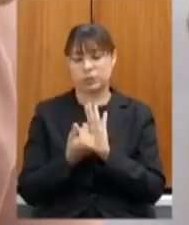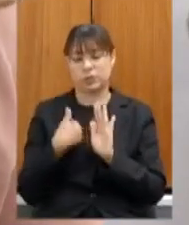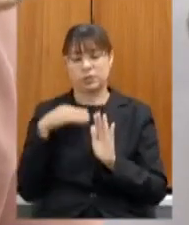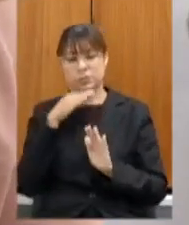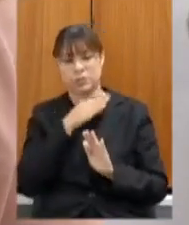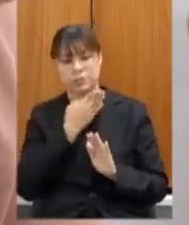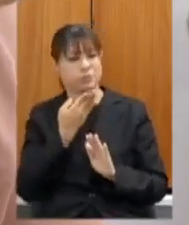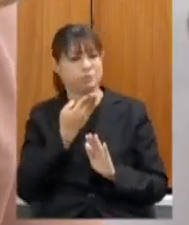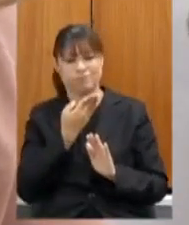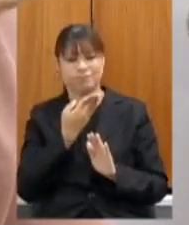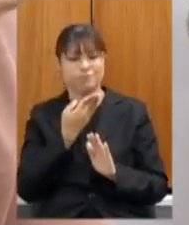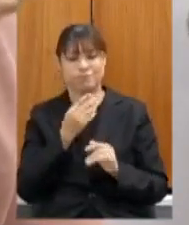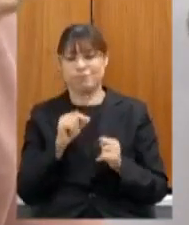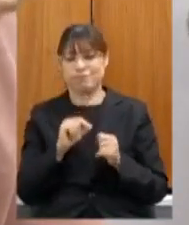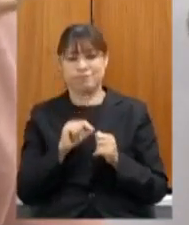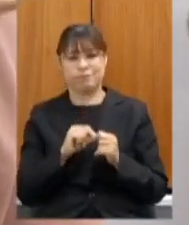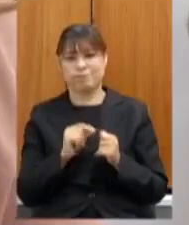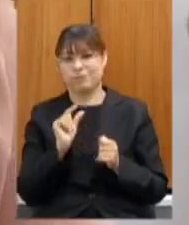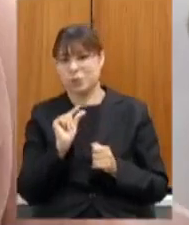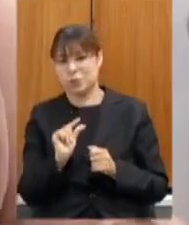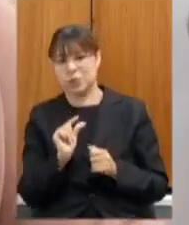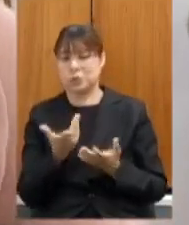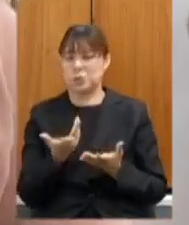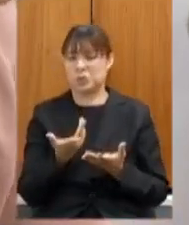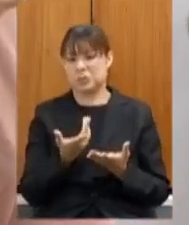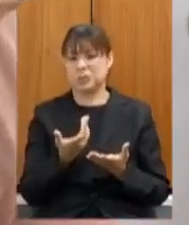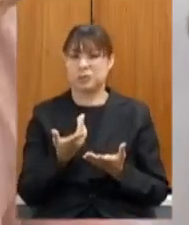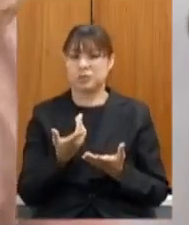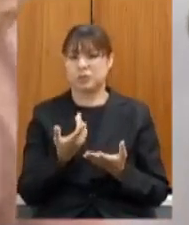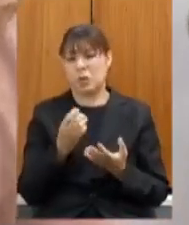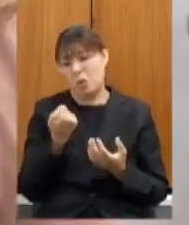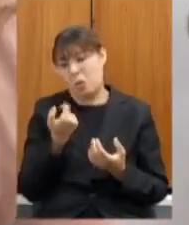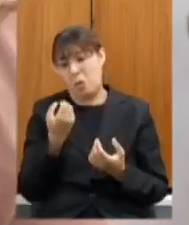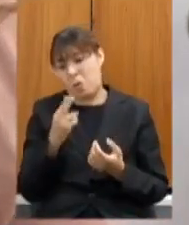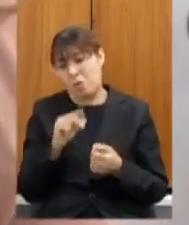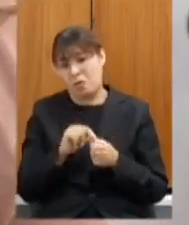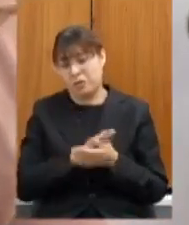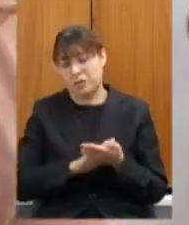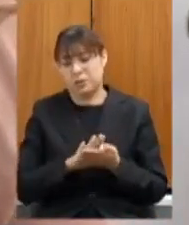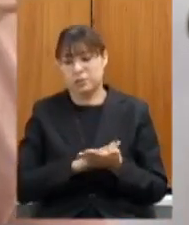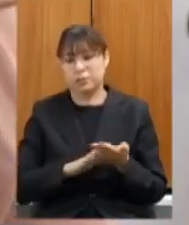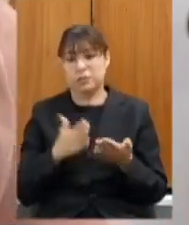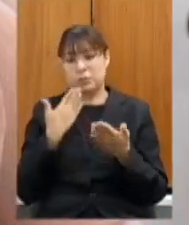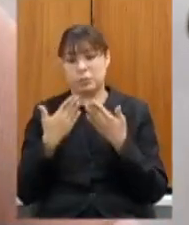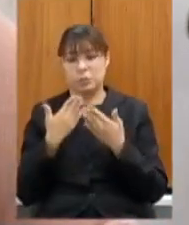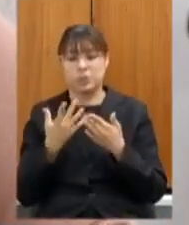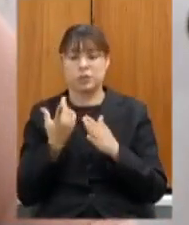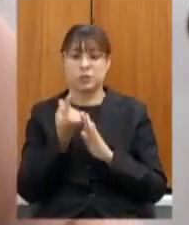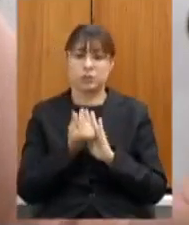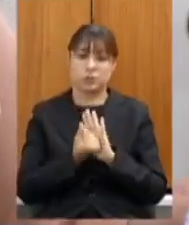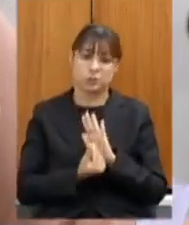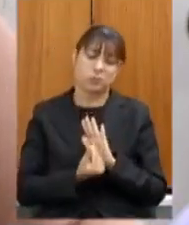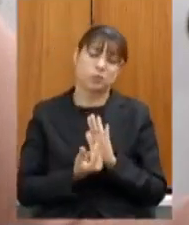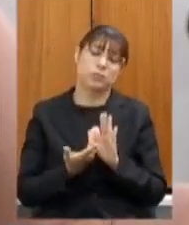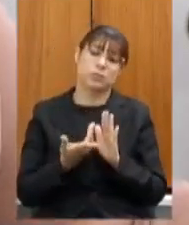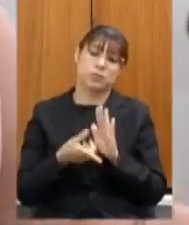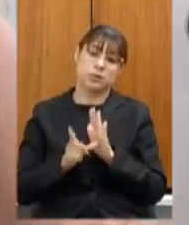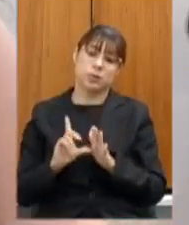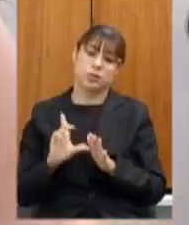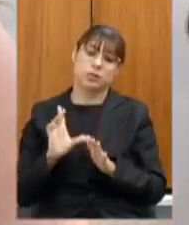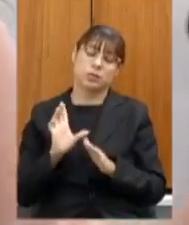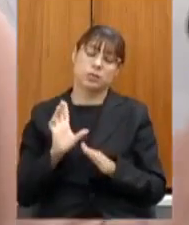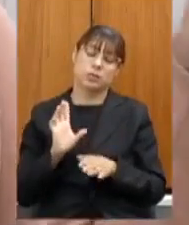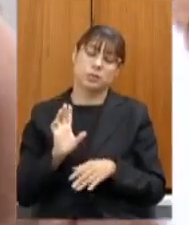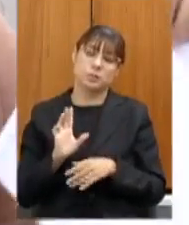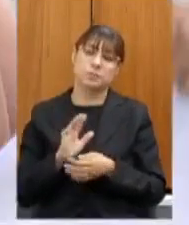feito de adequação da estrutura física considerando a própria execução do orçamento por parte da Secretaria de Educação